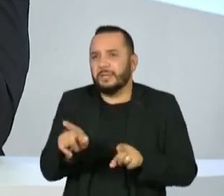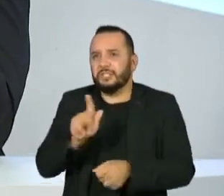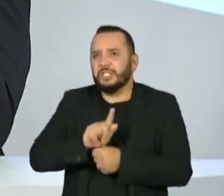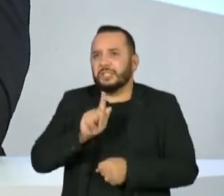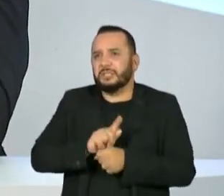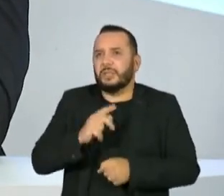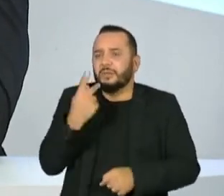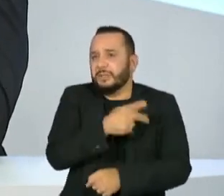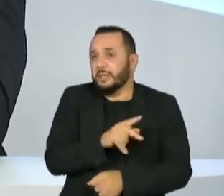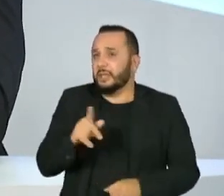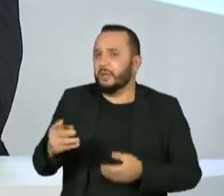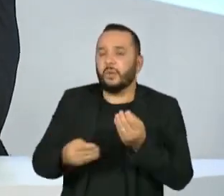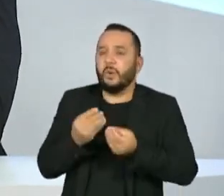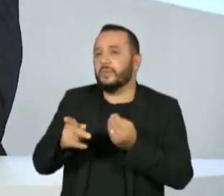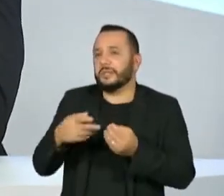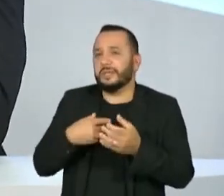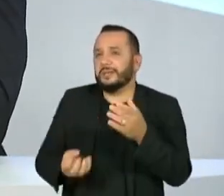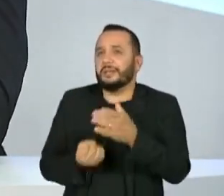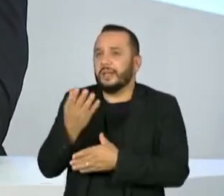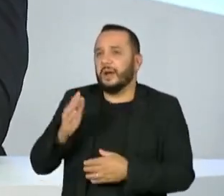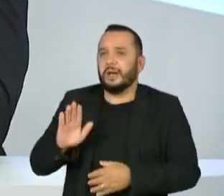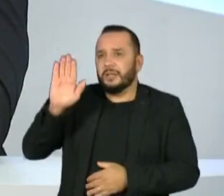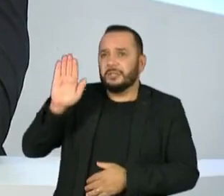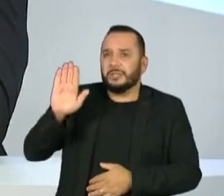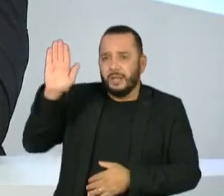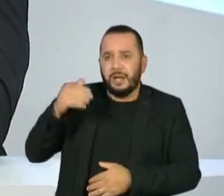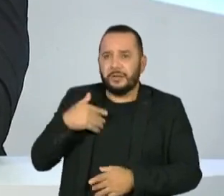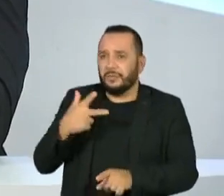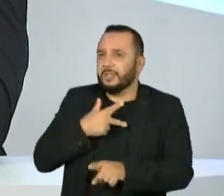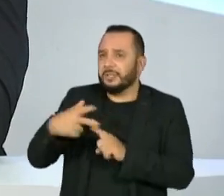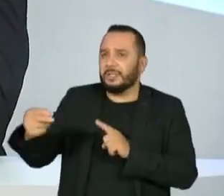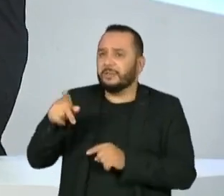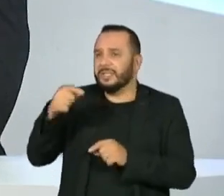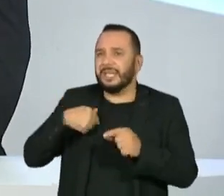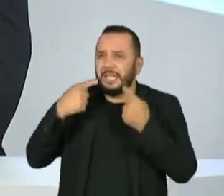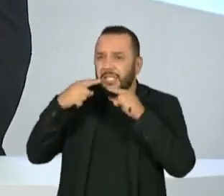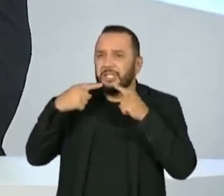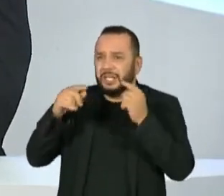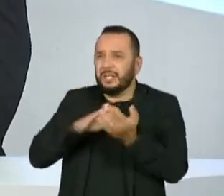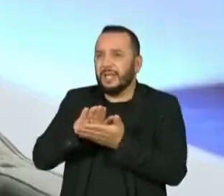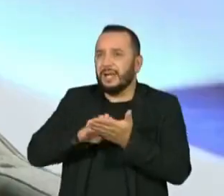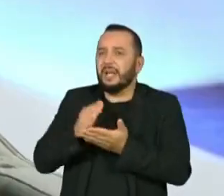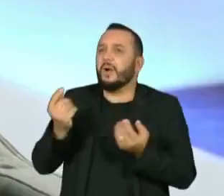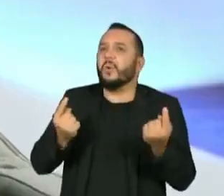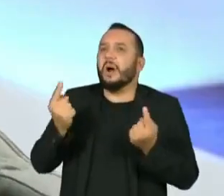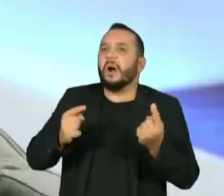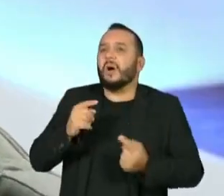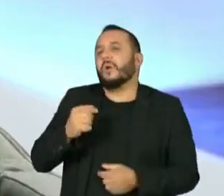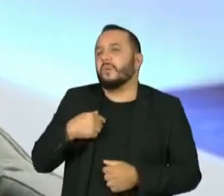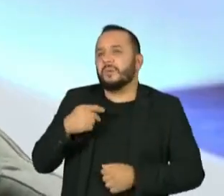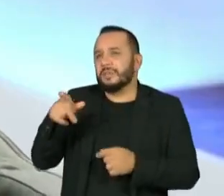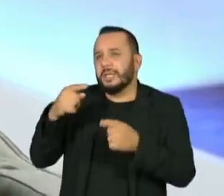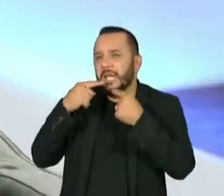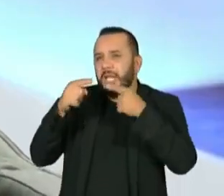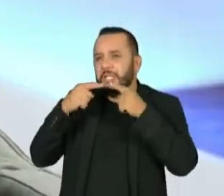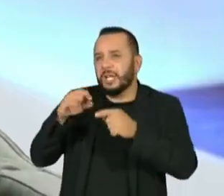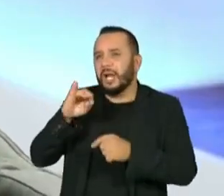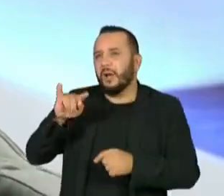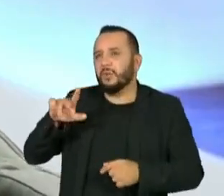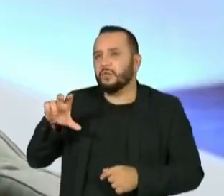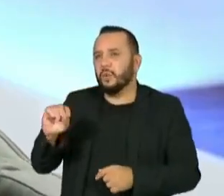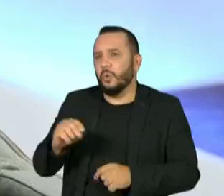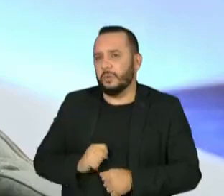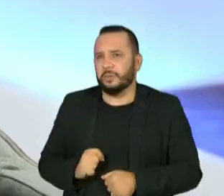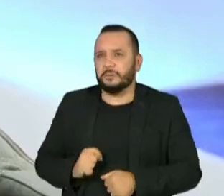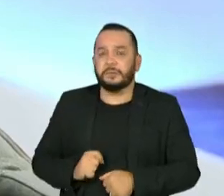tanto criar um candidato para vencê-lo se você não critica? Quais são as críticas ao Cláudio Castro? Primeiro, o